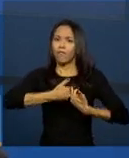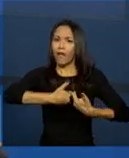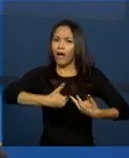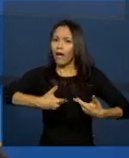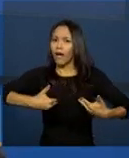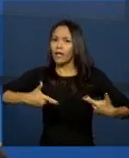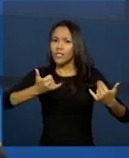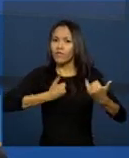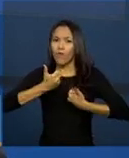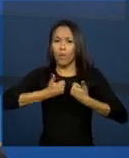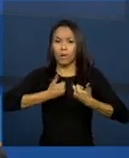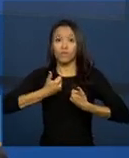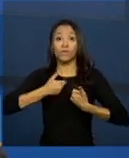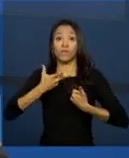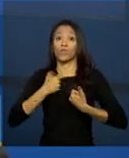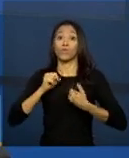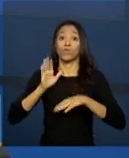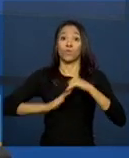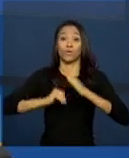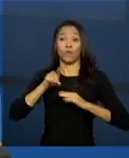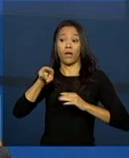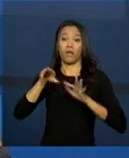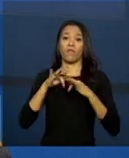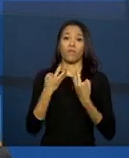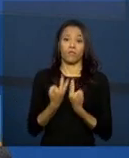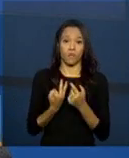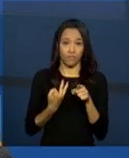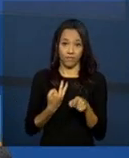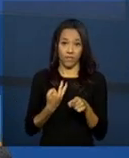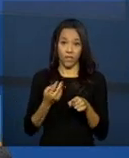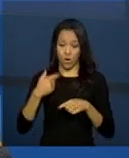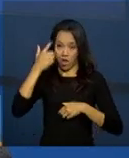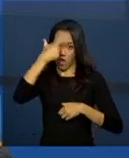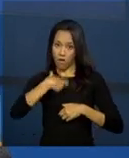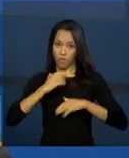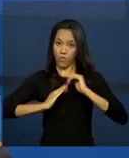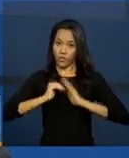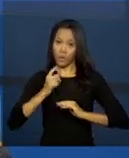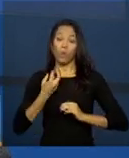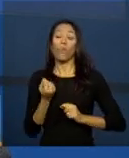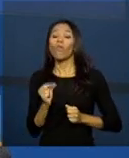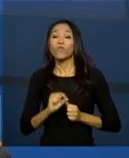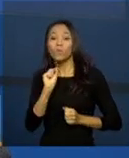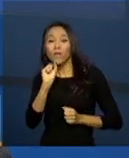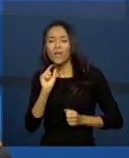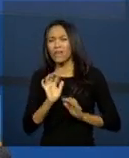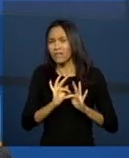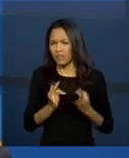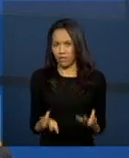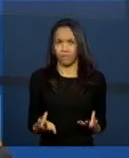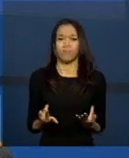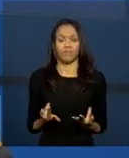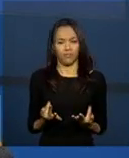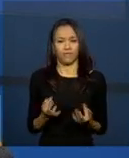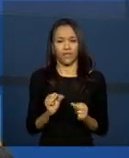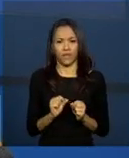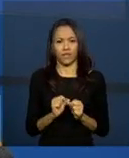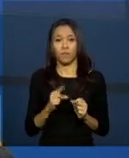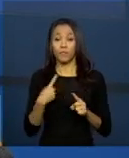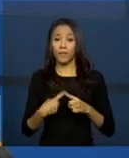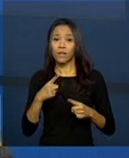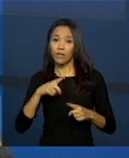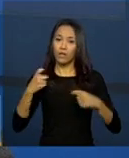aquela família. E o que esse profissional, então, vai registrar? Nesse primeiro momento, são coisas bastante simples, até porque há toda uma